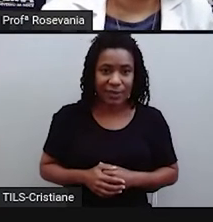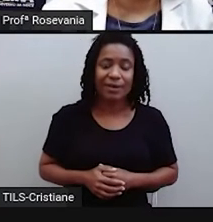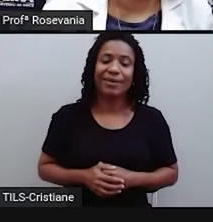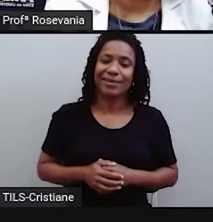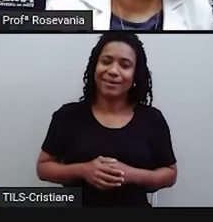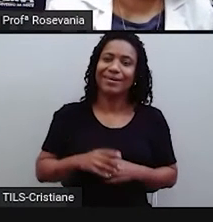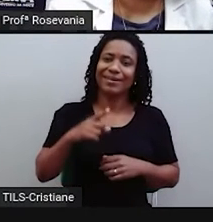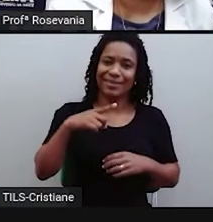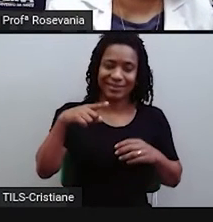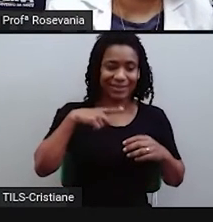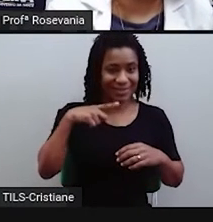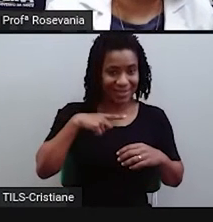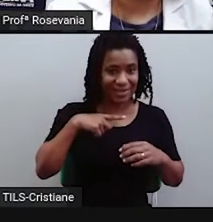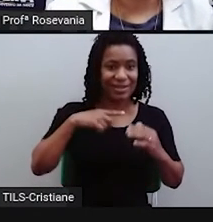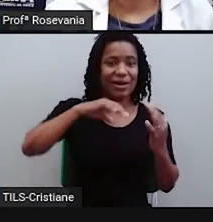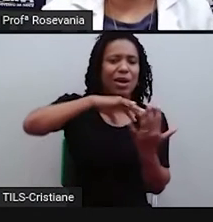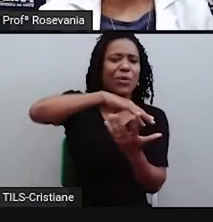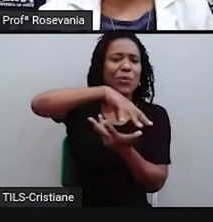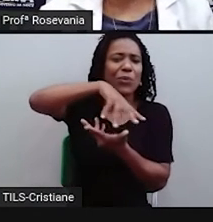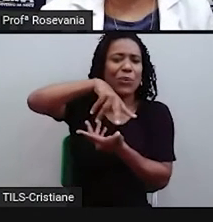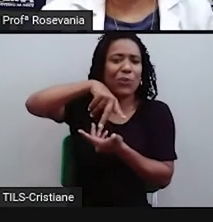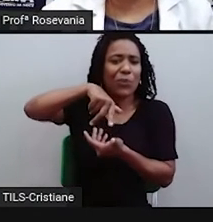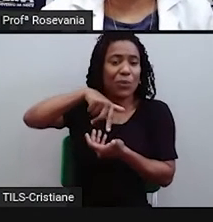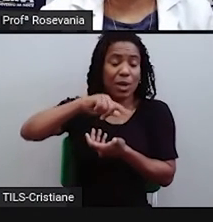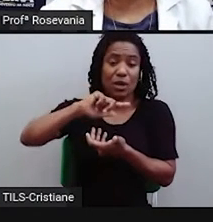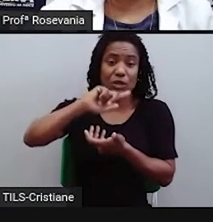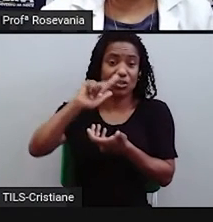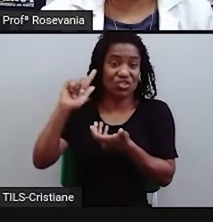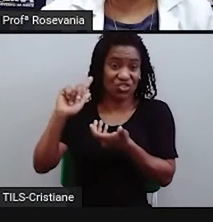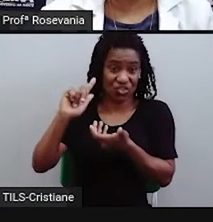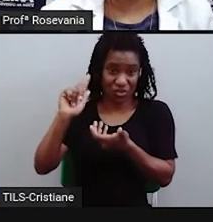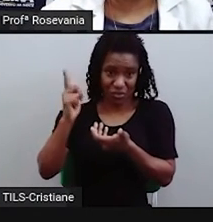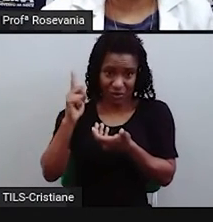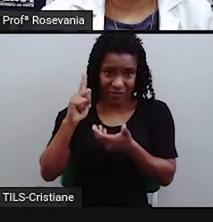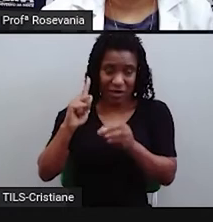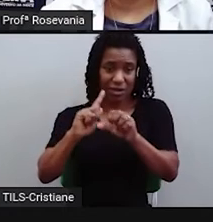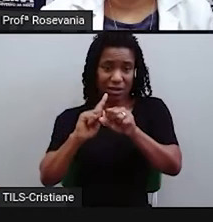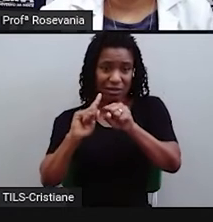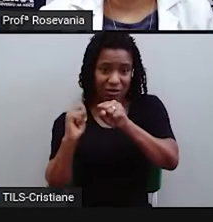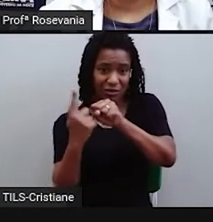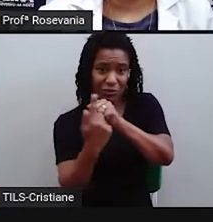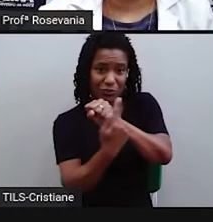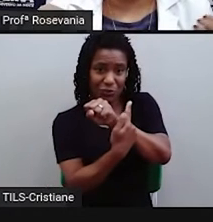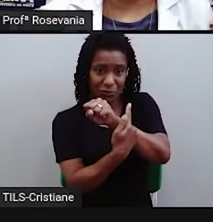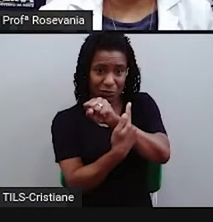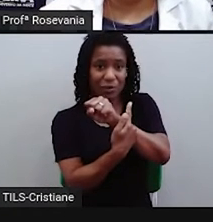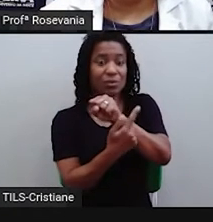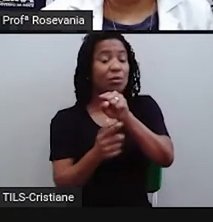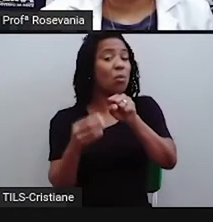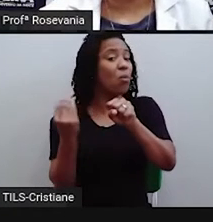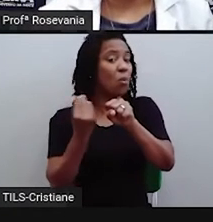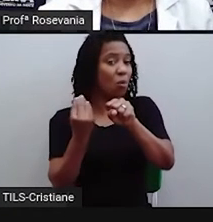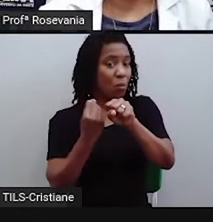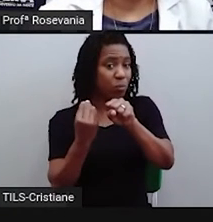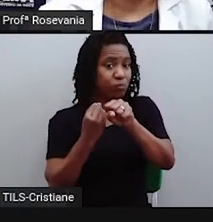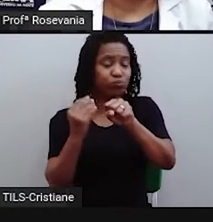o sistema de coordenadas geográficas. Esse sistema de coordenadas geográficas, ele facilitou muito,